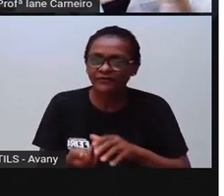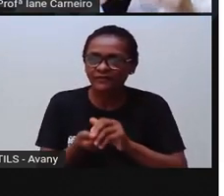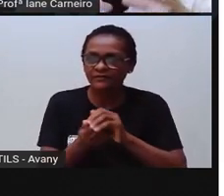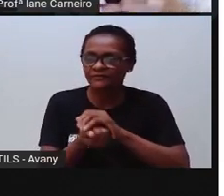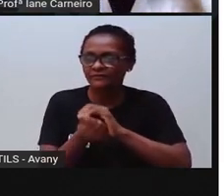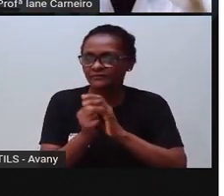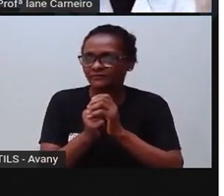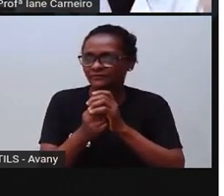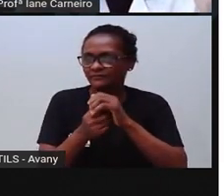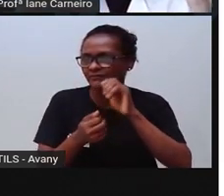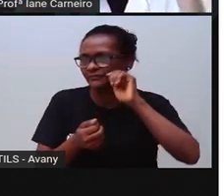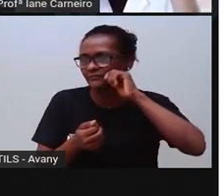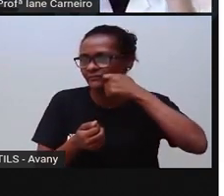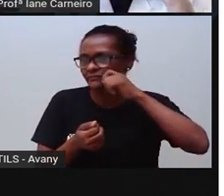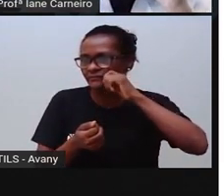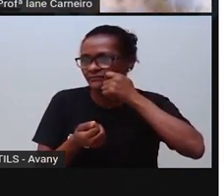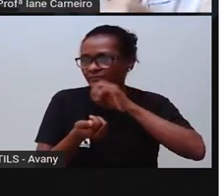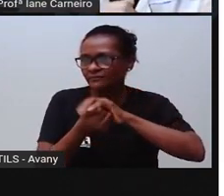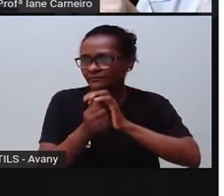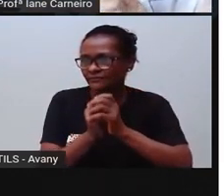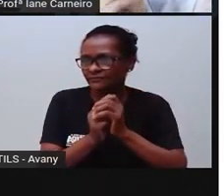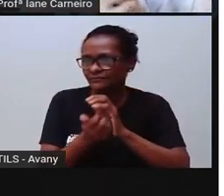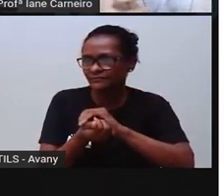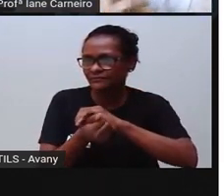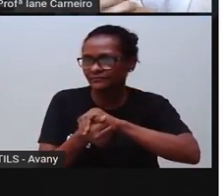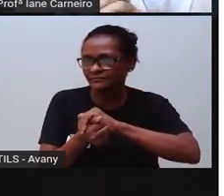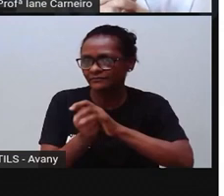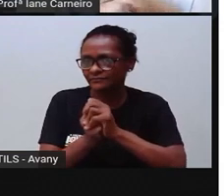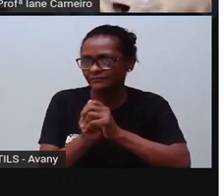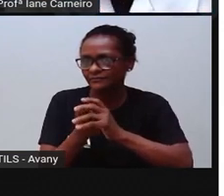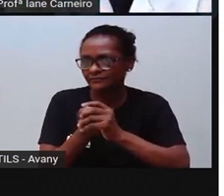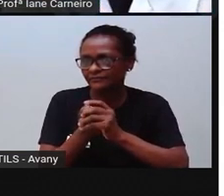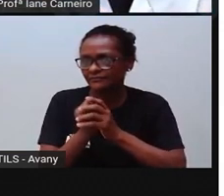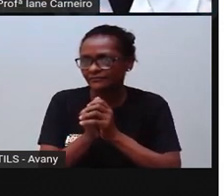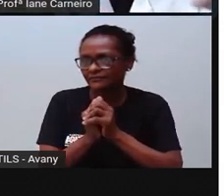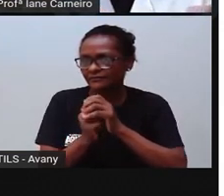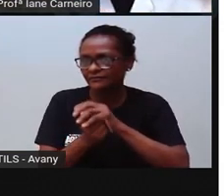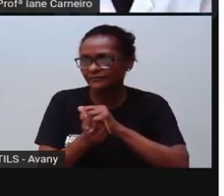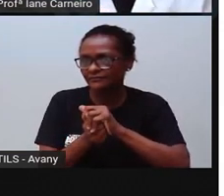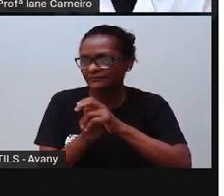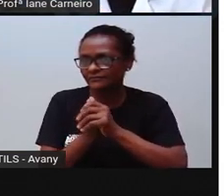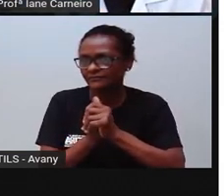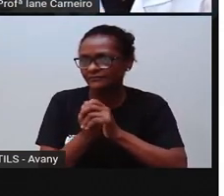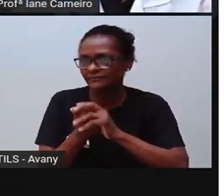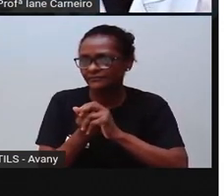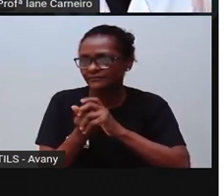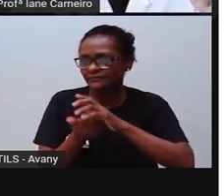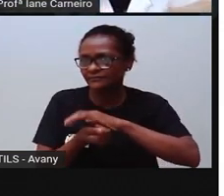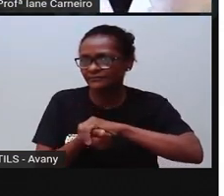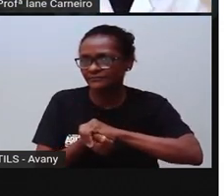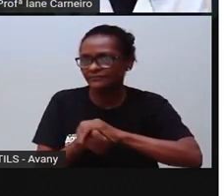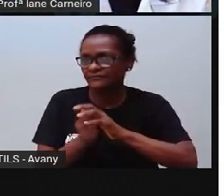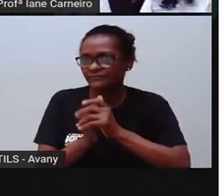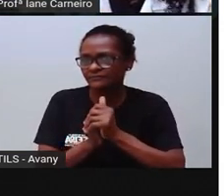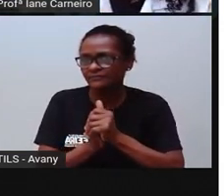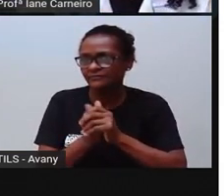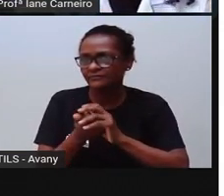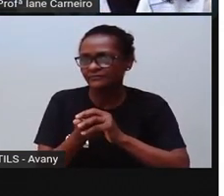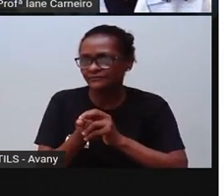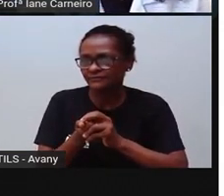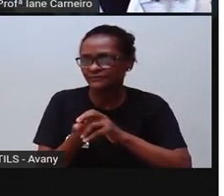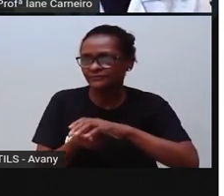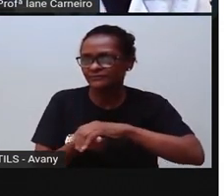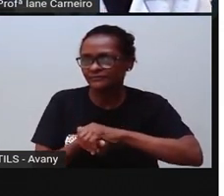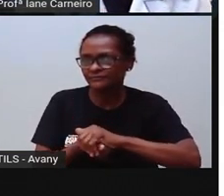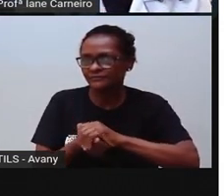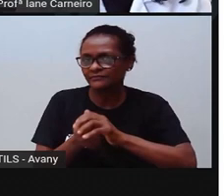de modelar, que é o bistir. A Pró faz, modela algumas coisas. E isso, a Pró vai, ó, relaxando. Vai ficando mais calma,